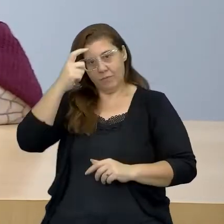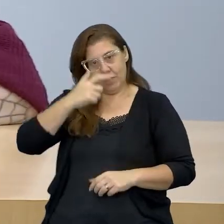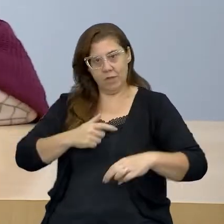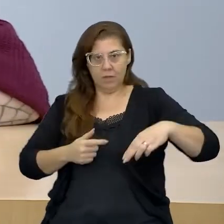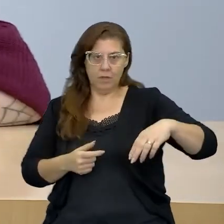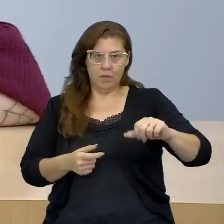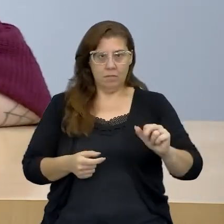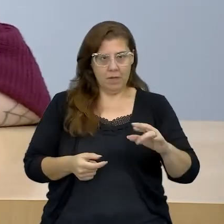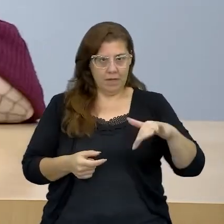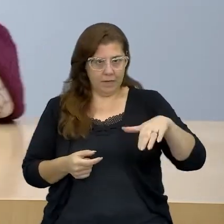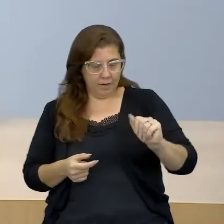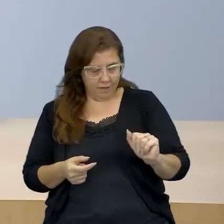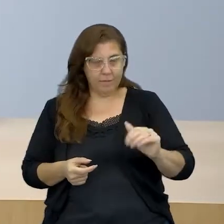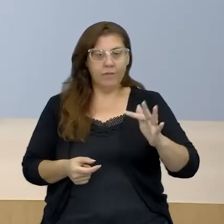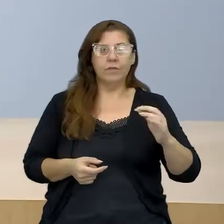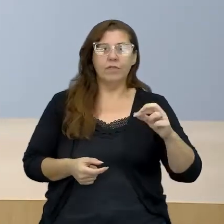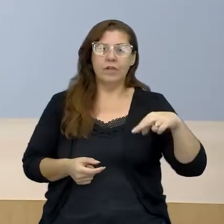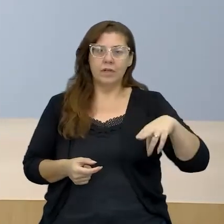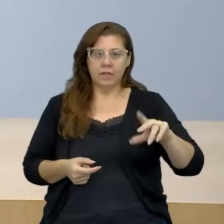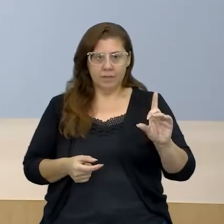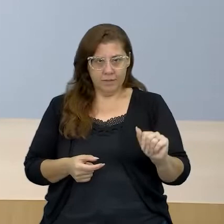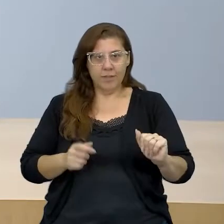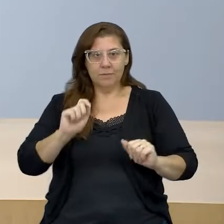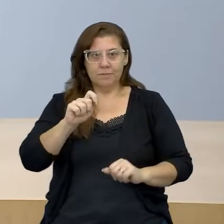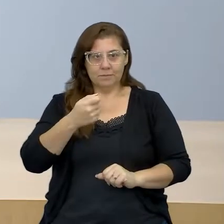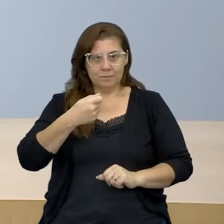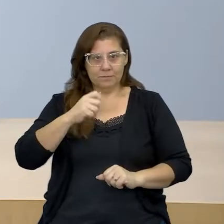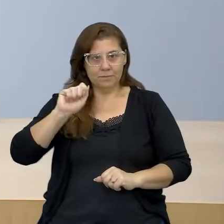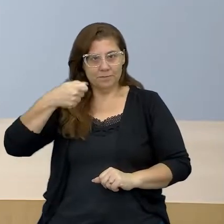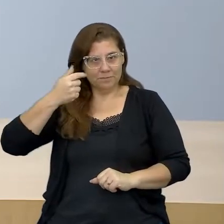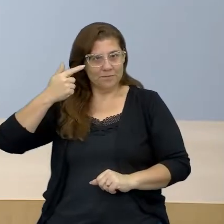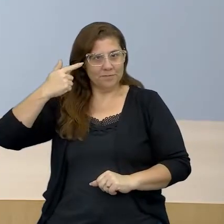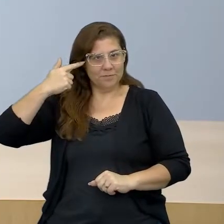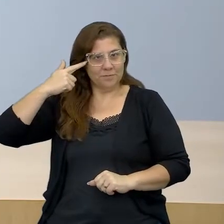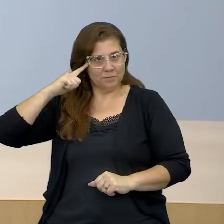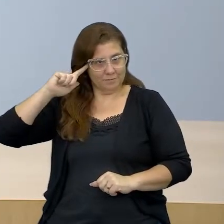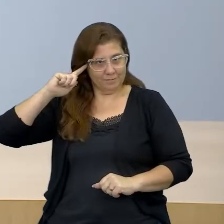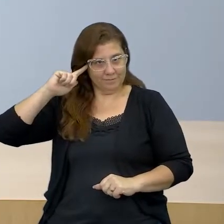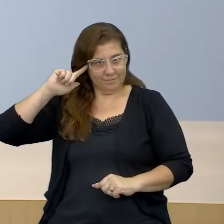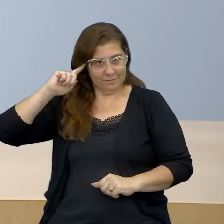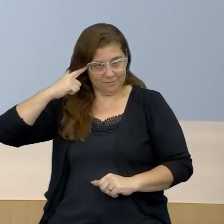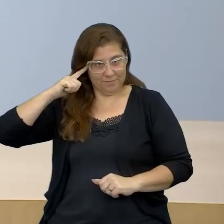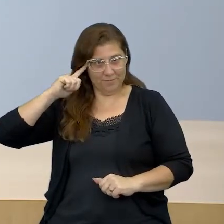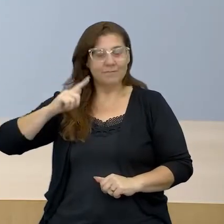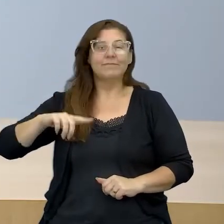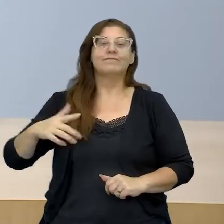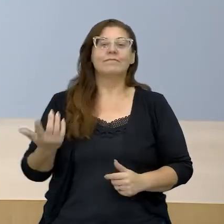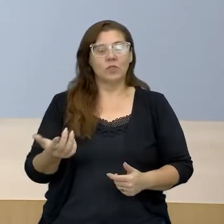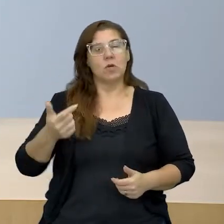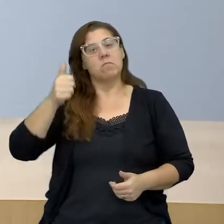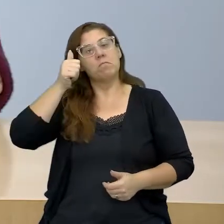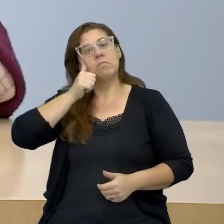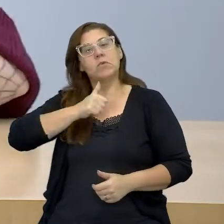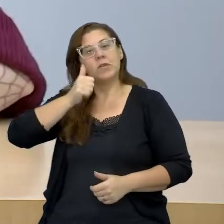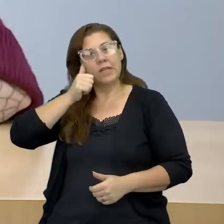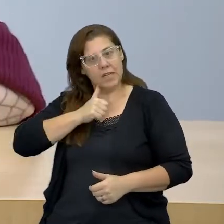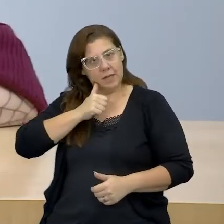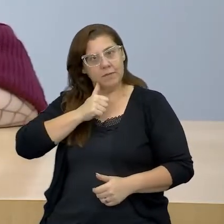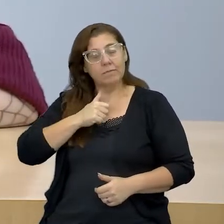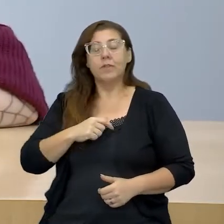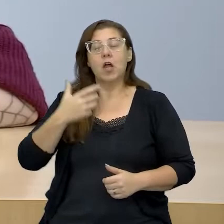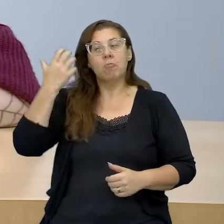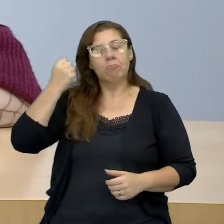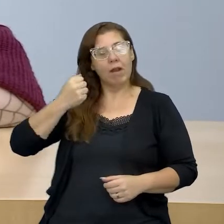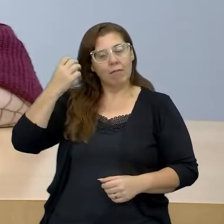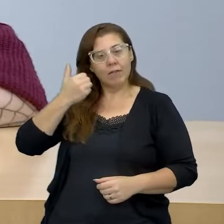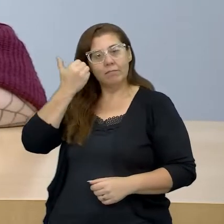professora Maria Fernanda, este é o meu sinal. Olá, sou uma mulher de pele